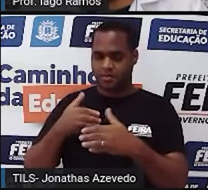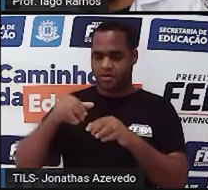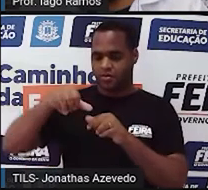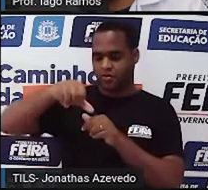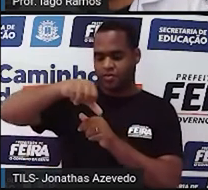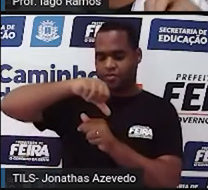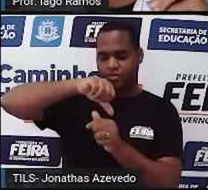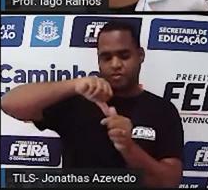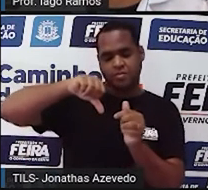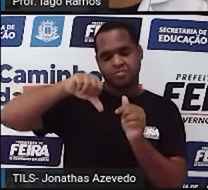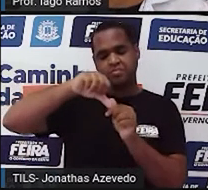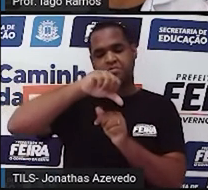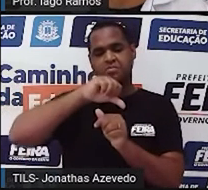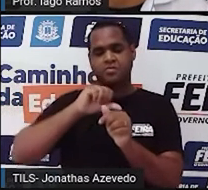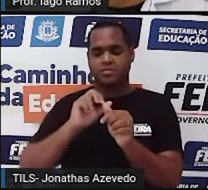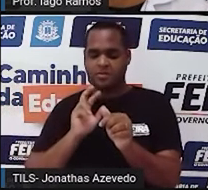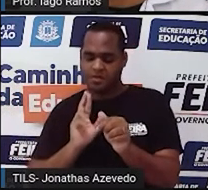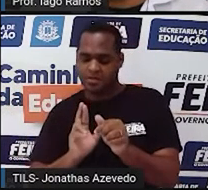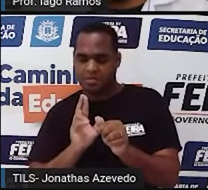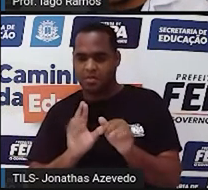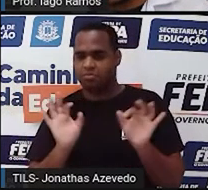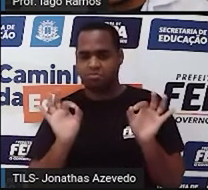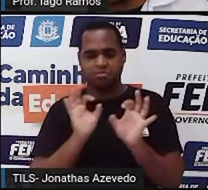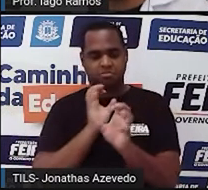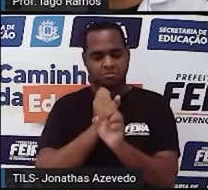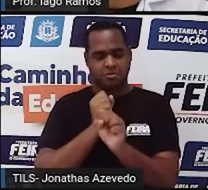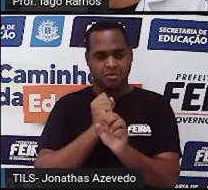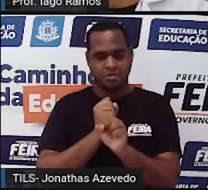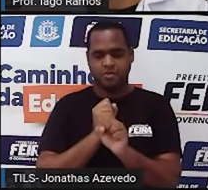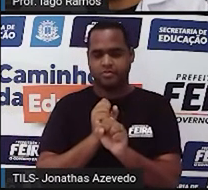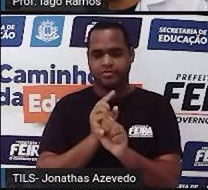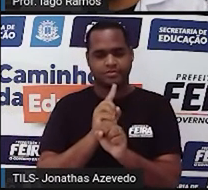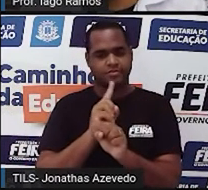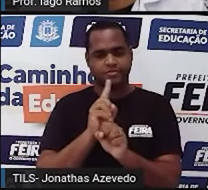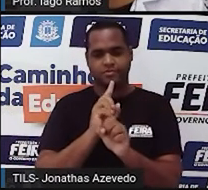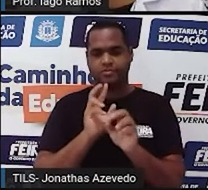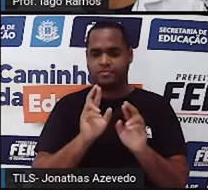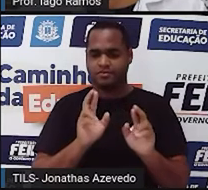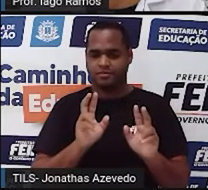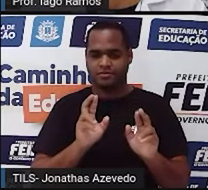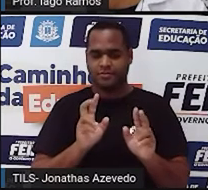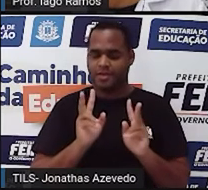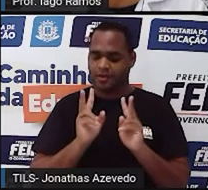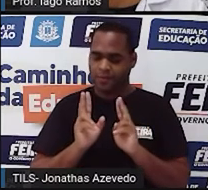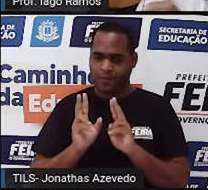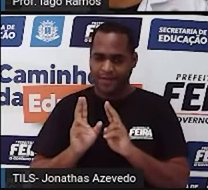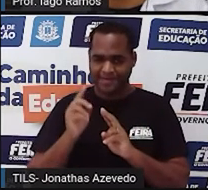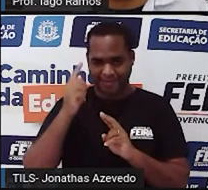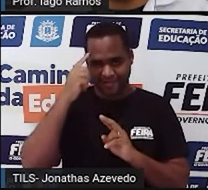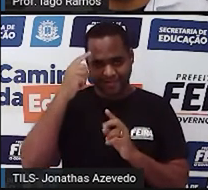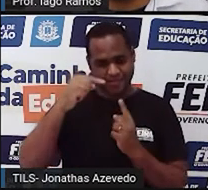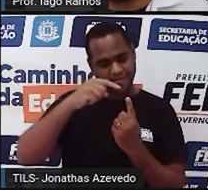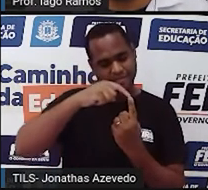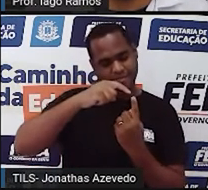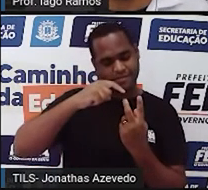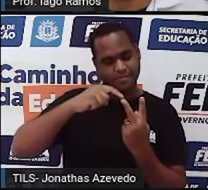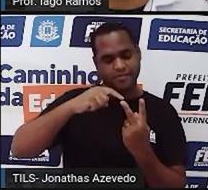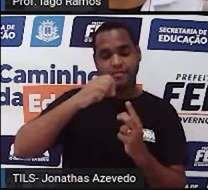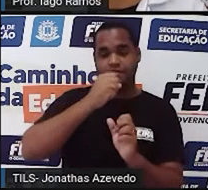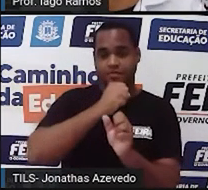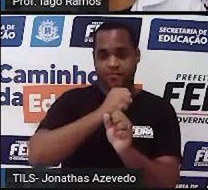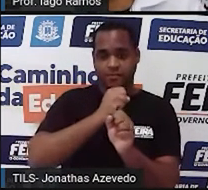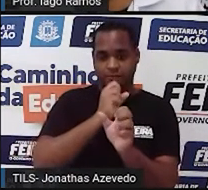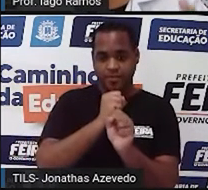parcelas não altera a soma. Parcelas são os números que estão na continha de mais